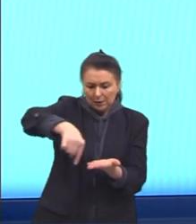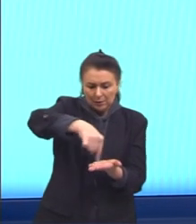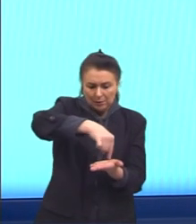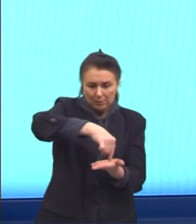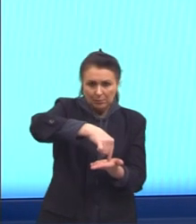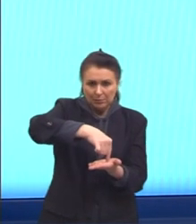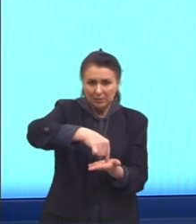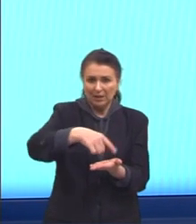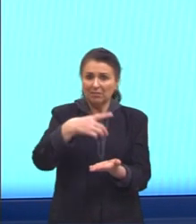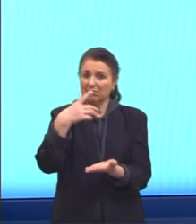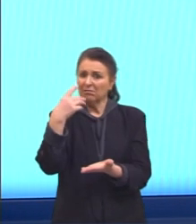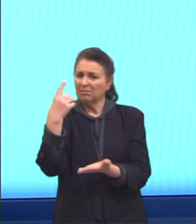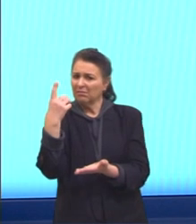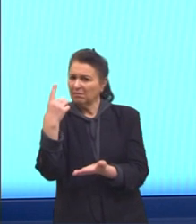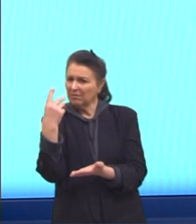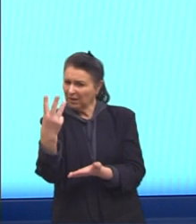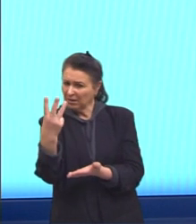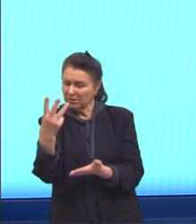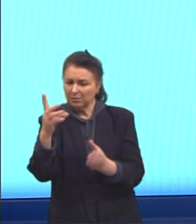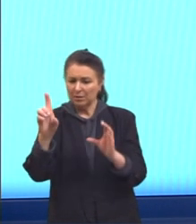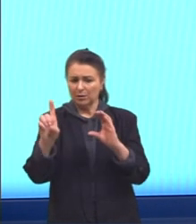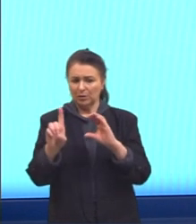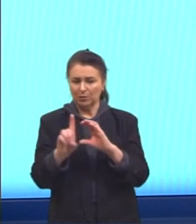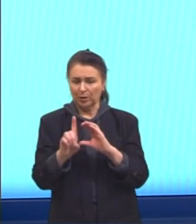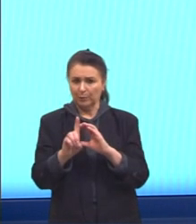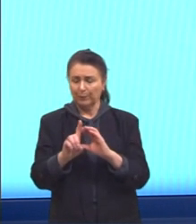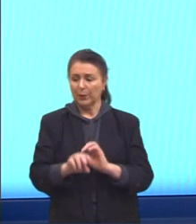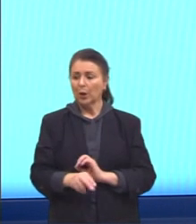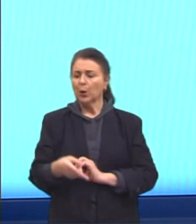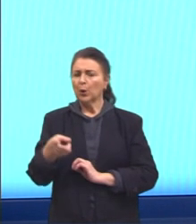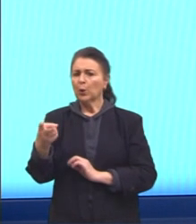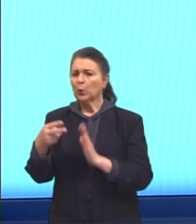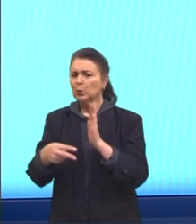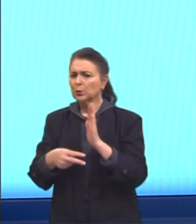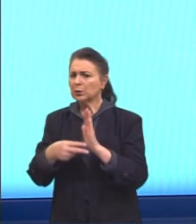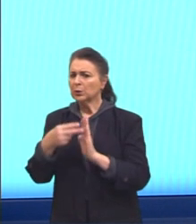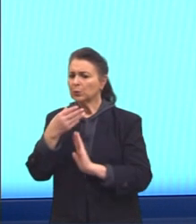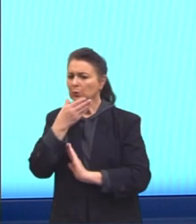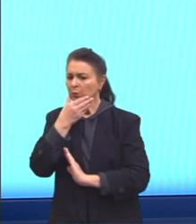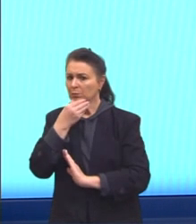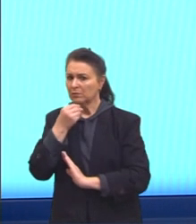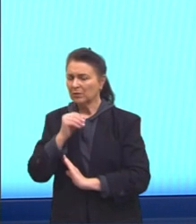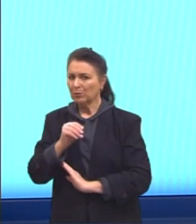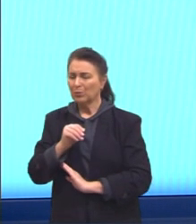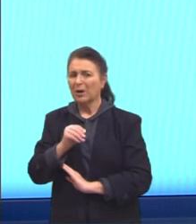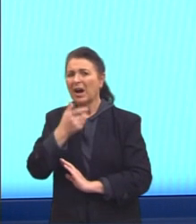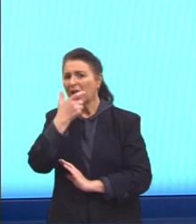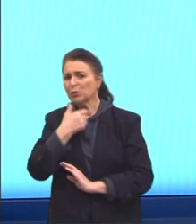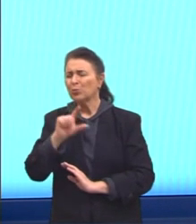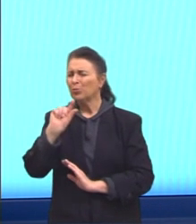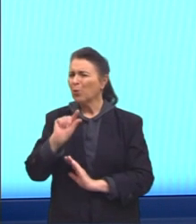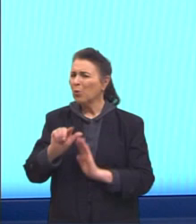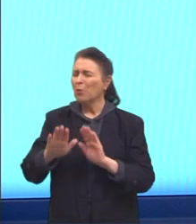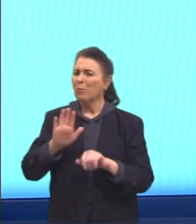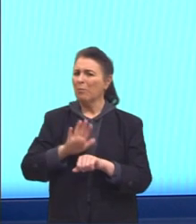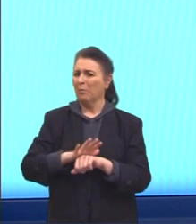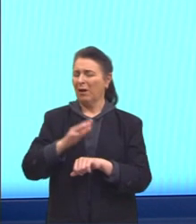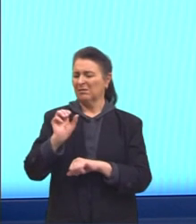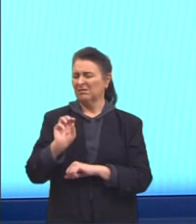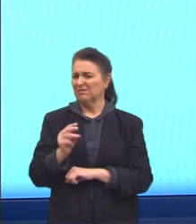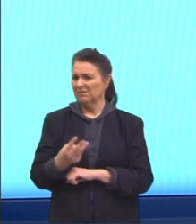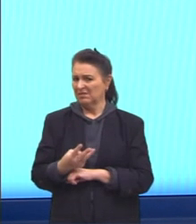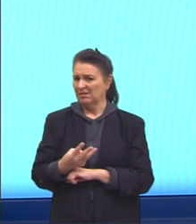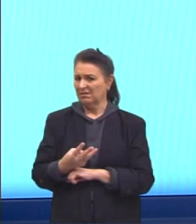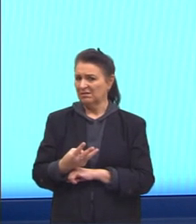três diâmetros. Aí o segundo homem diz, Talvez um pouco mais do que três. Aí aparece um